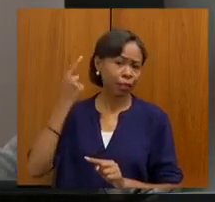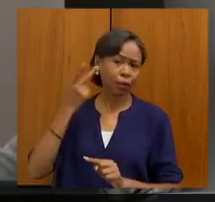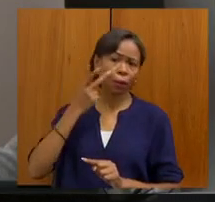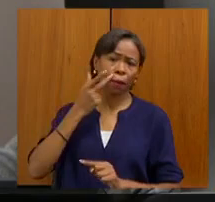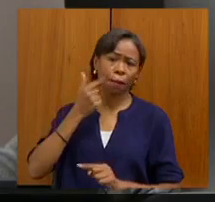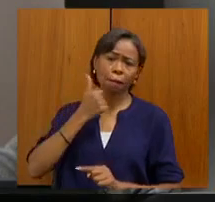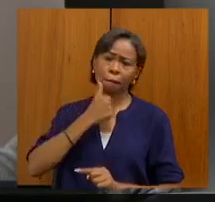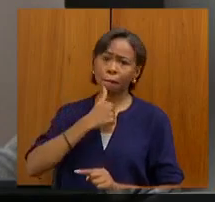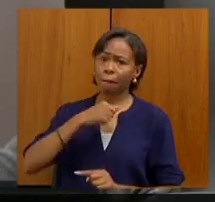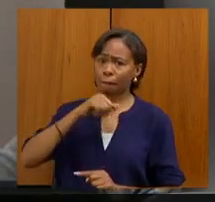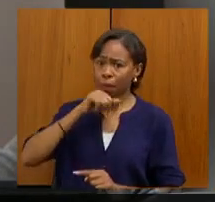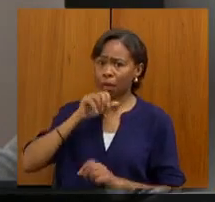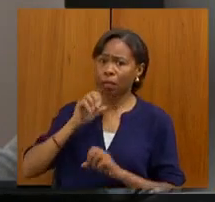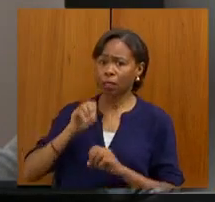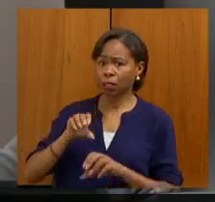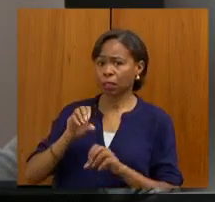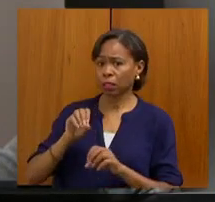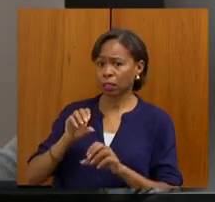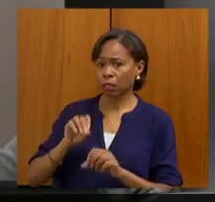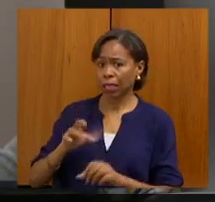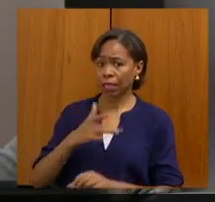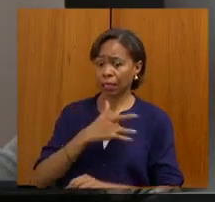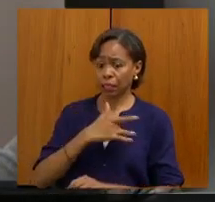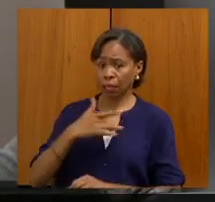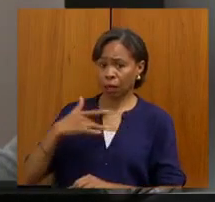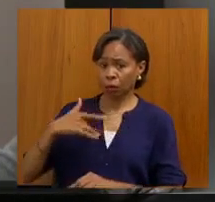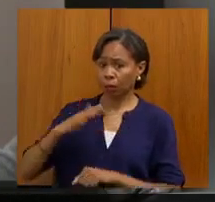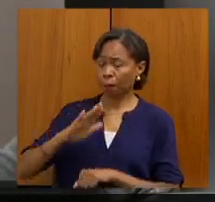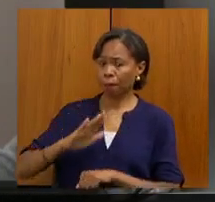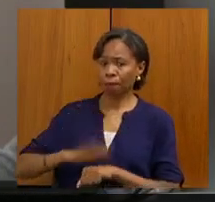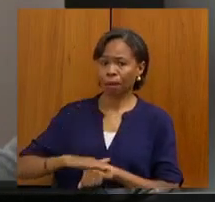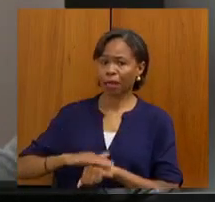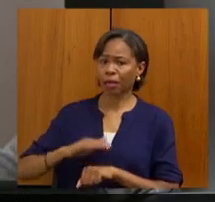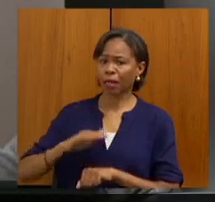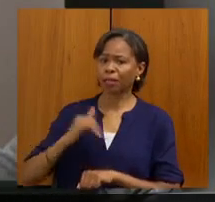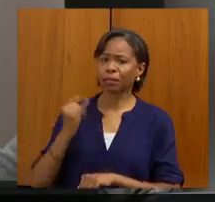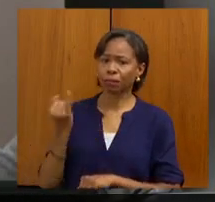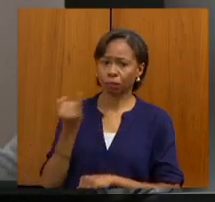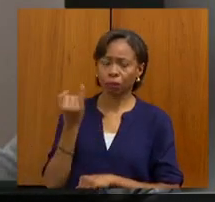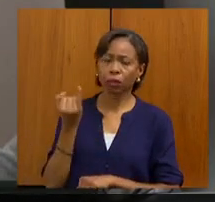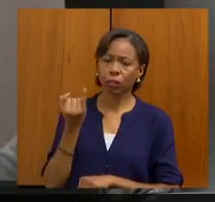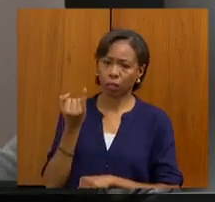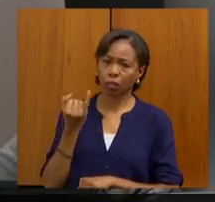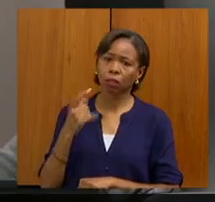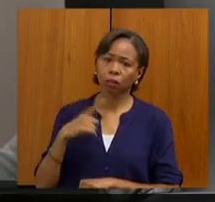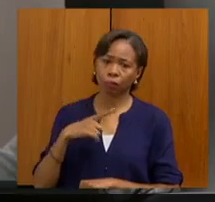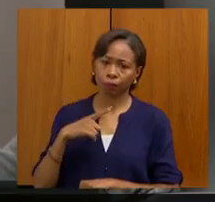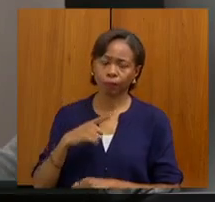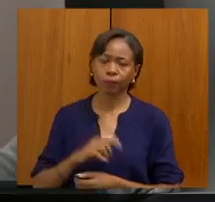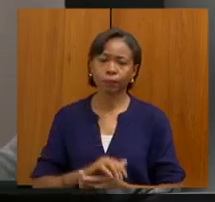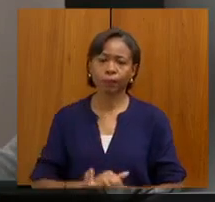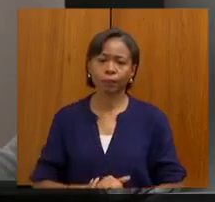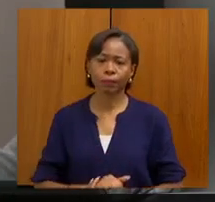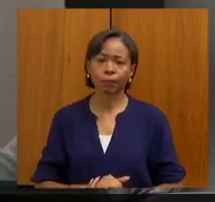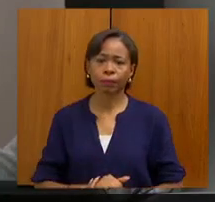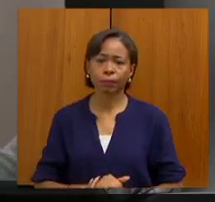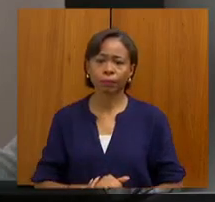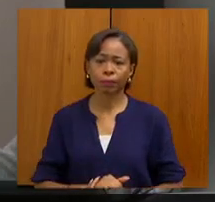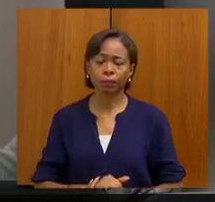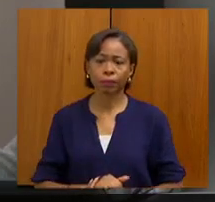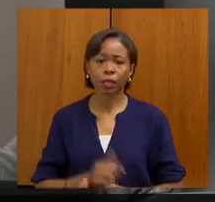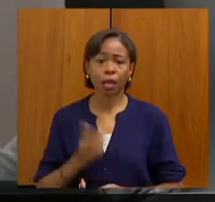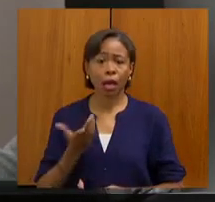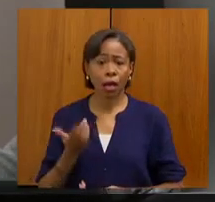ensinavam que a saúde é um dos bens mais preciosos que nós tínhamos e que nós temos. E poder estar na